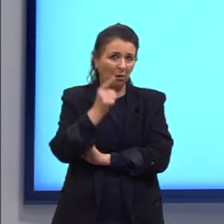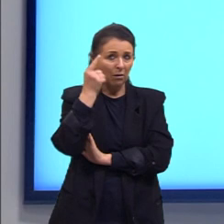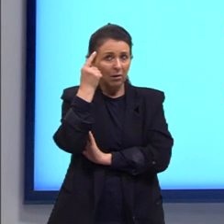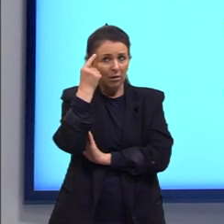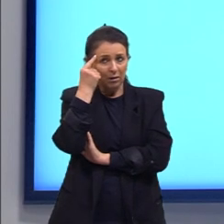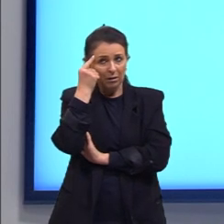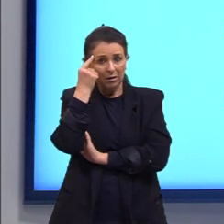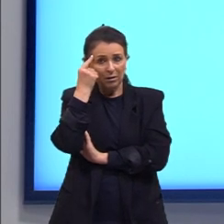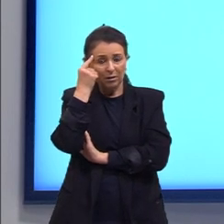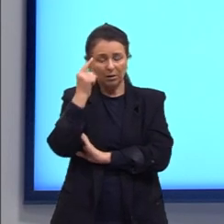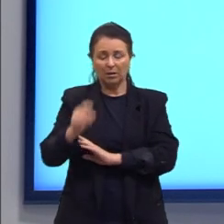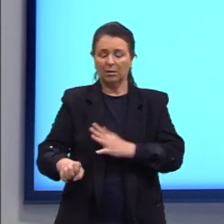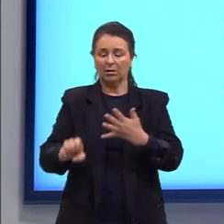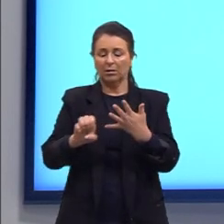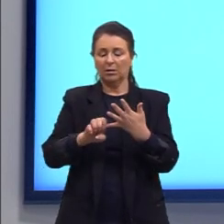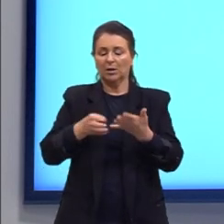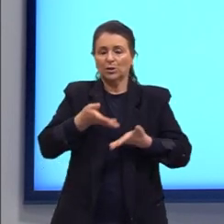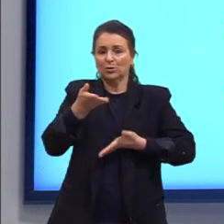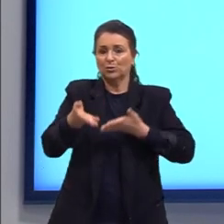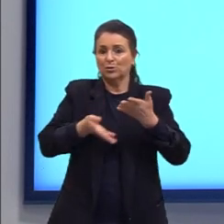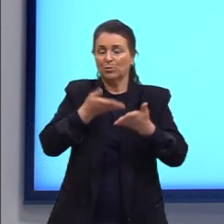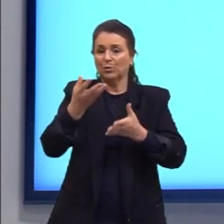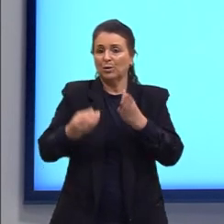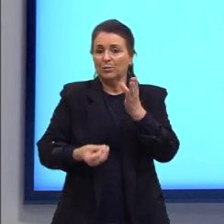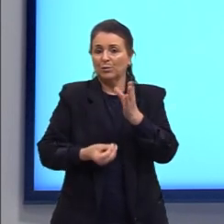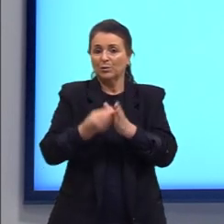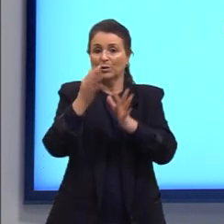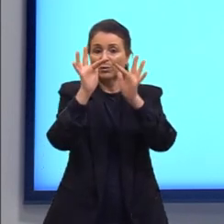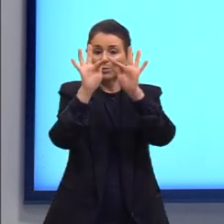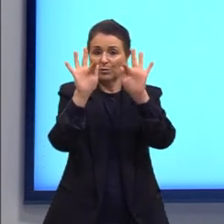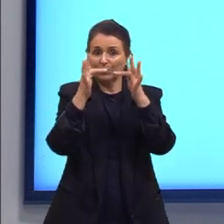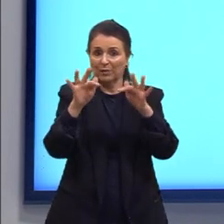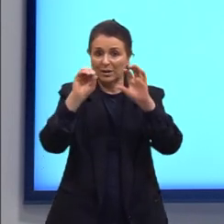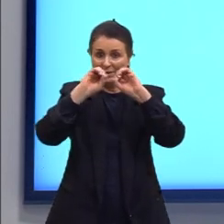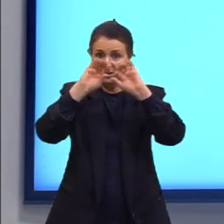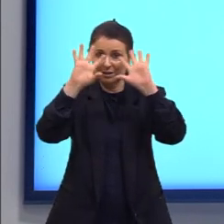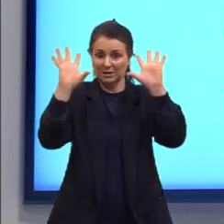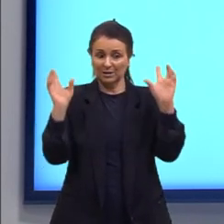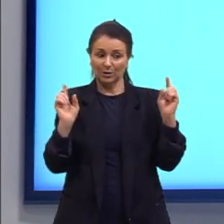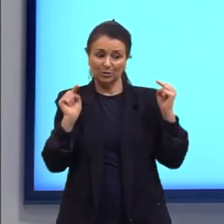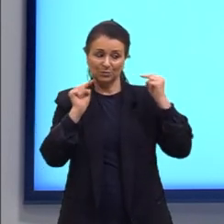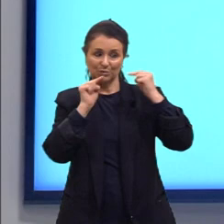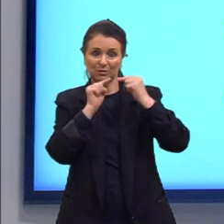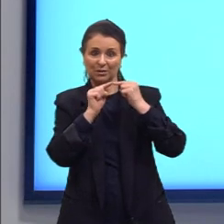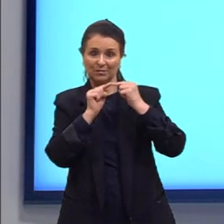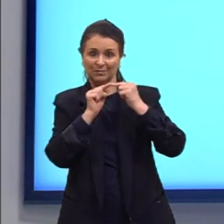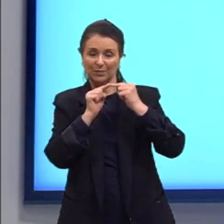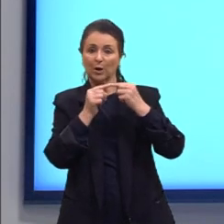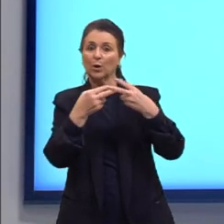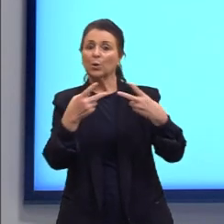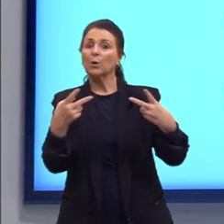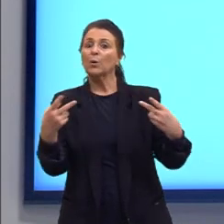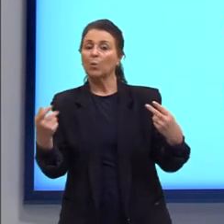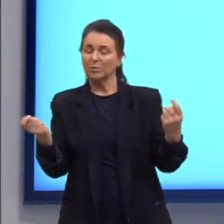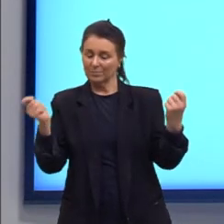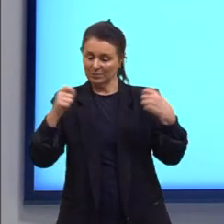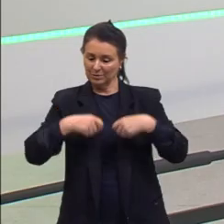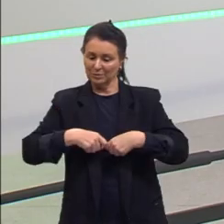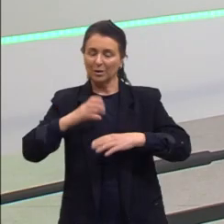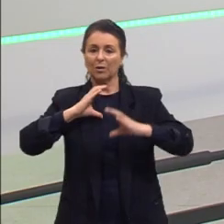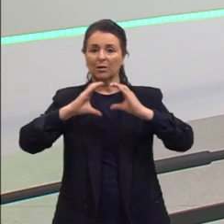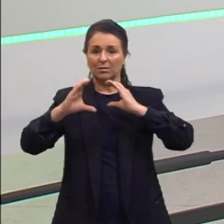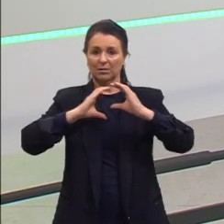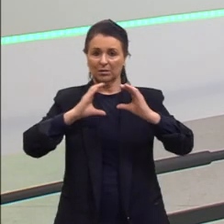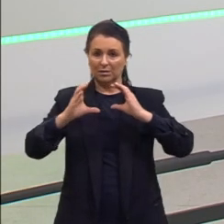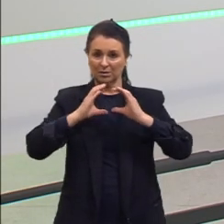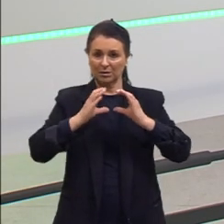Letra E, estimula a produção de frases com clareza e objetividade, fatores que potencializam a comunicação